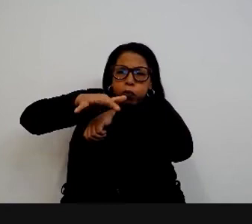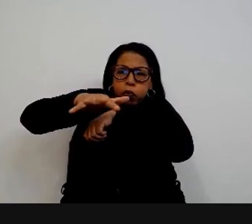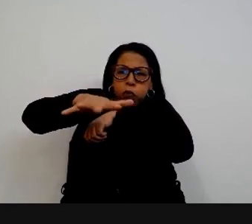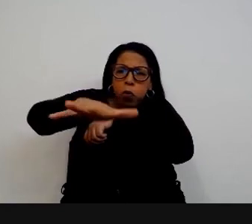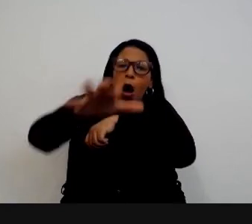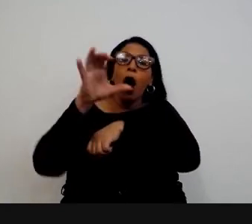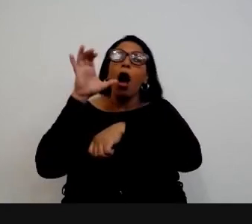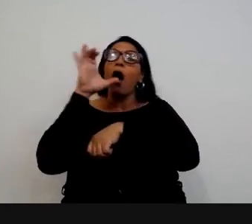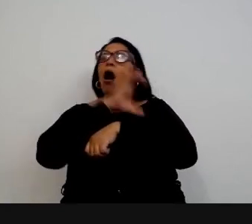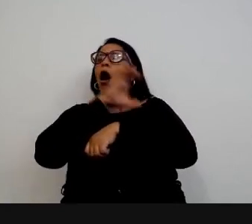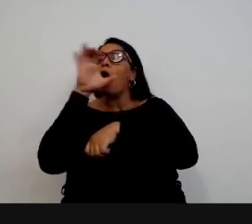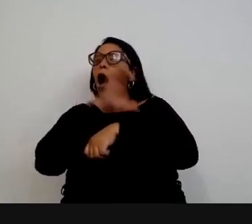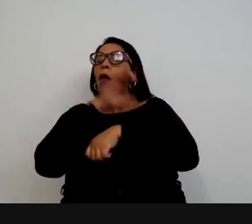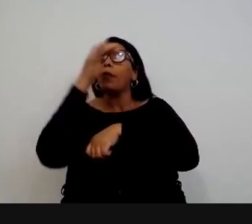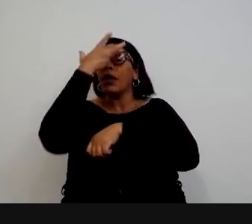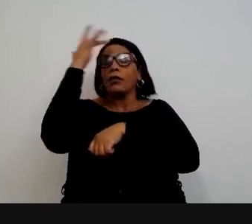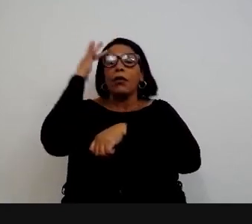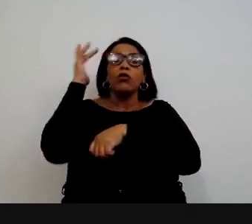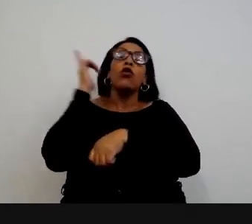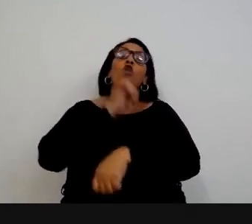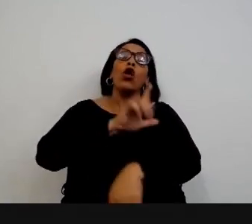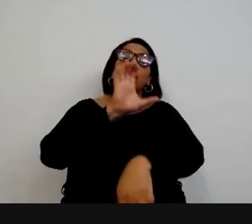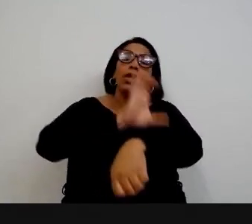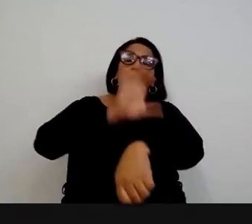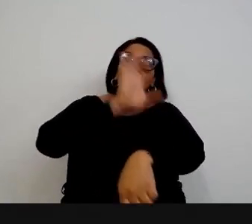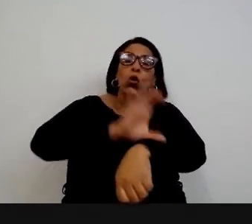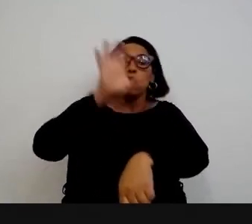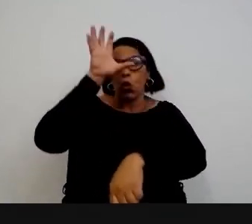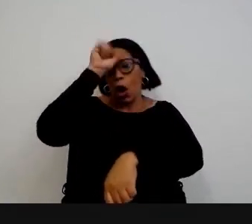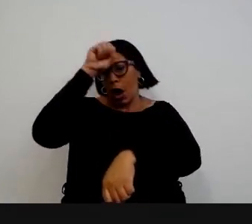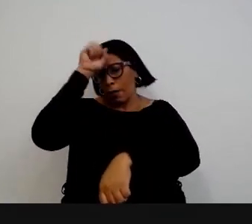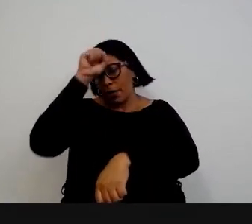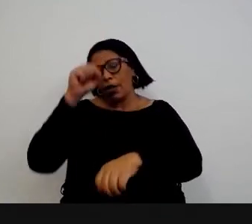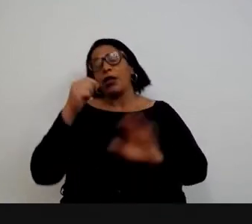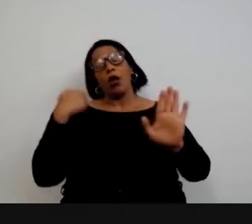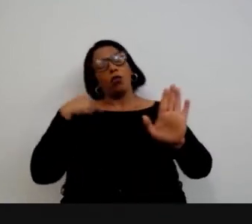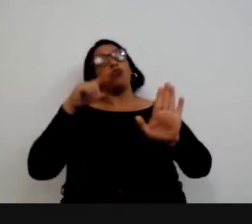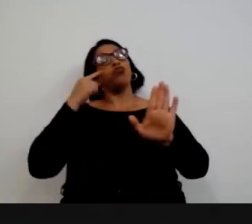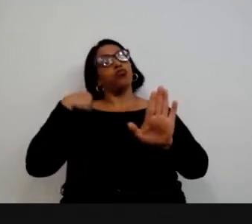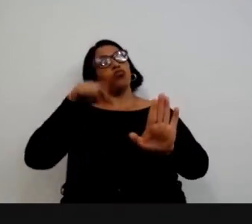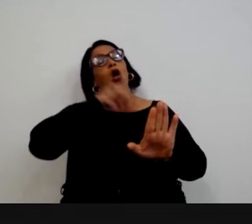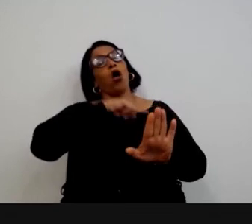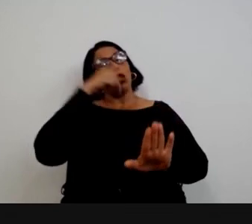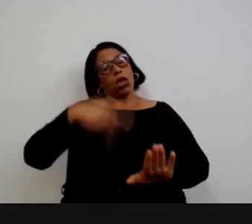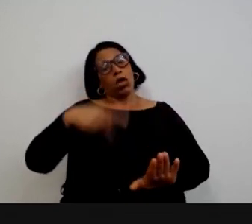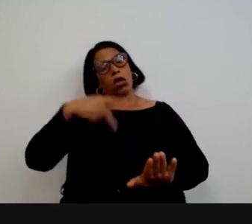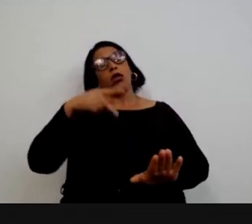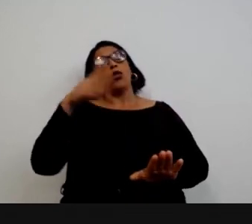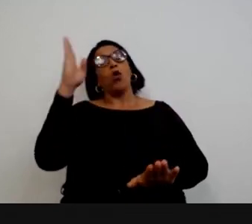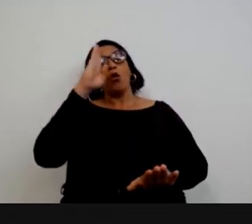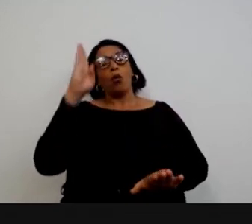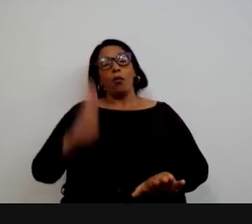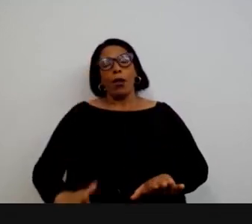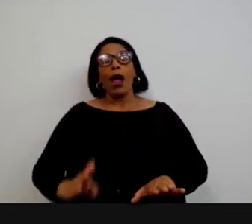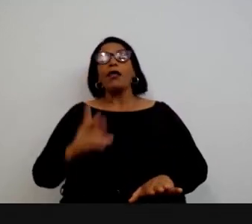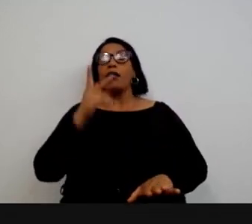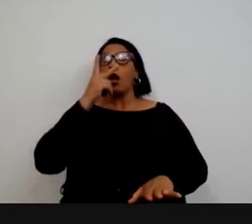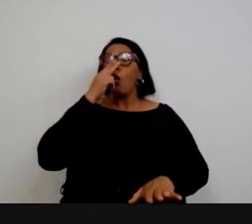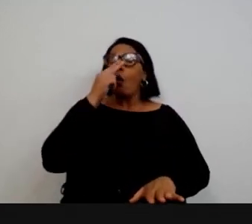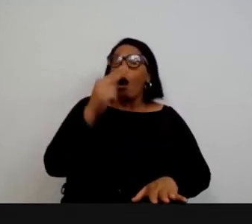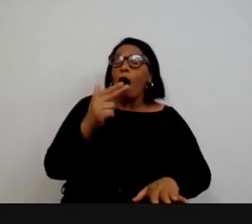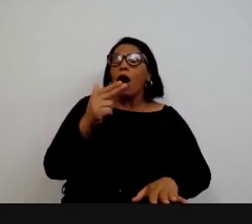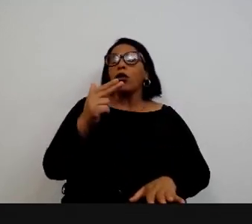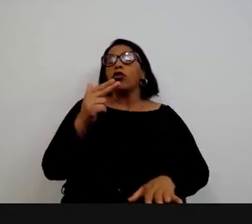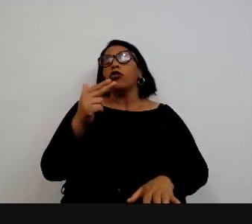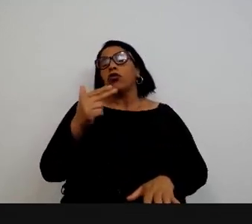forma mais transversal possível então acho que a transversalidade é um desafio que a gente tem aqui no Brasil e acho que ainda é um pouco anacrônico ao